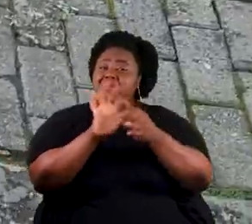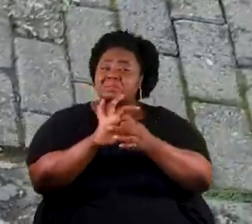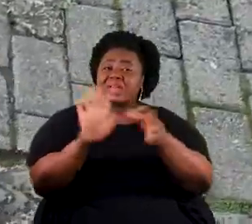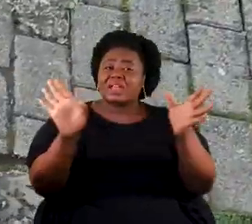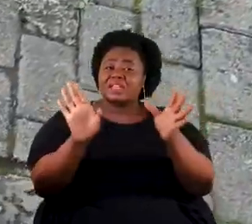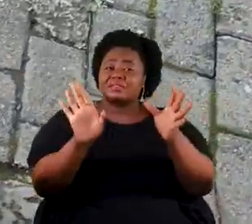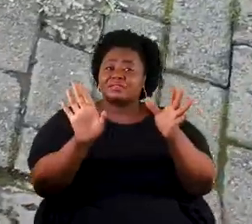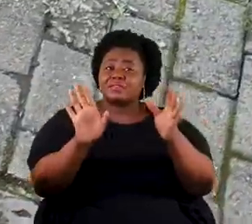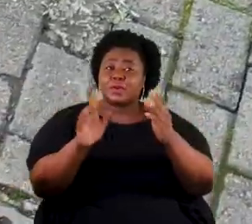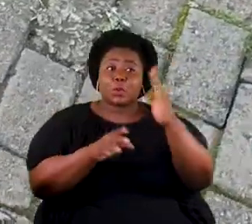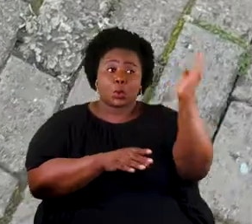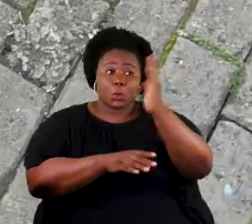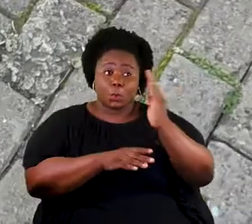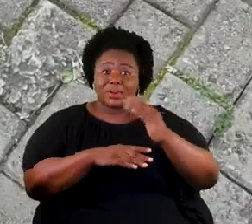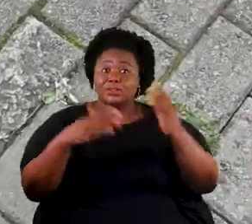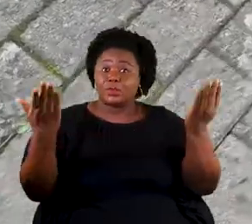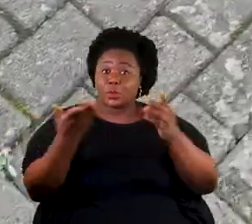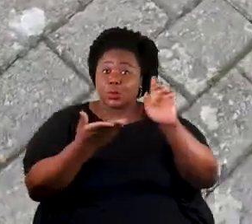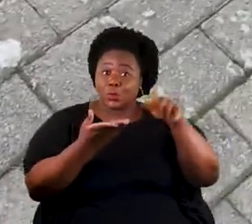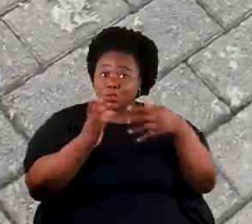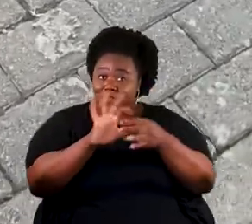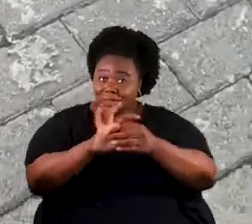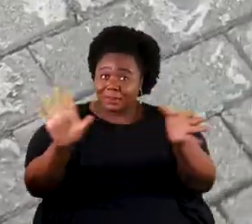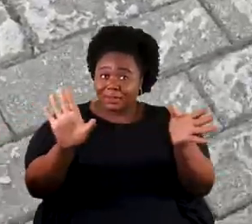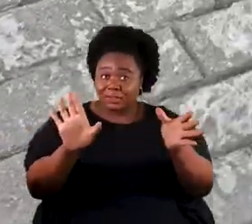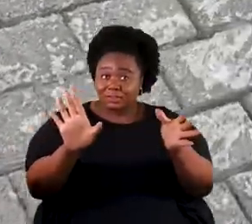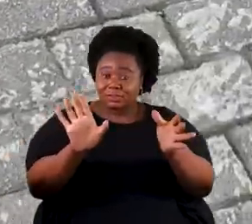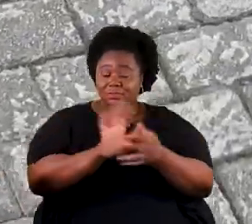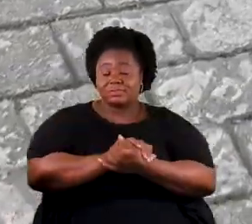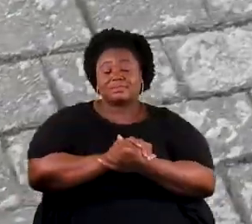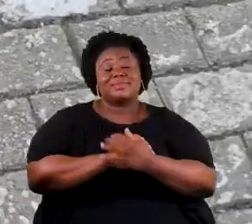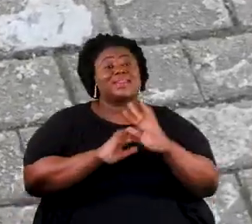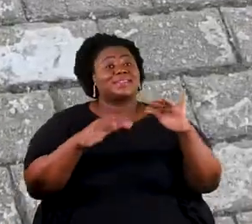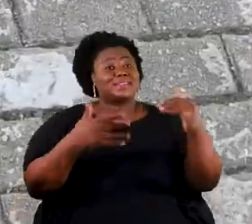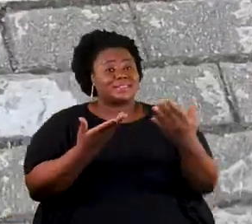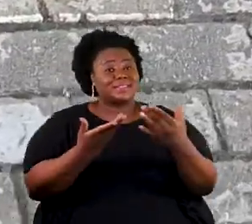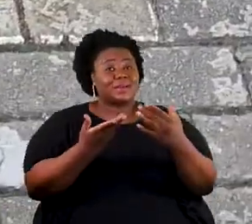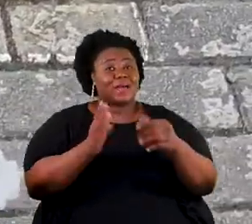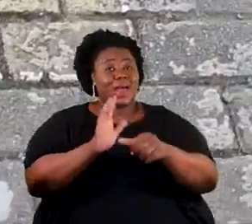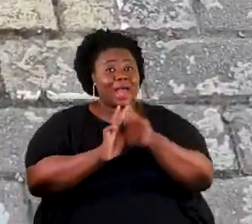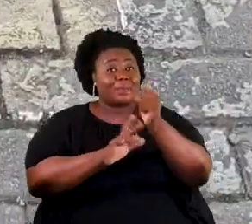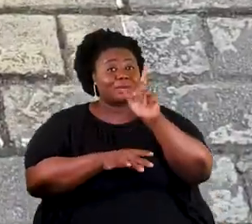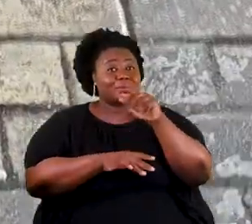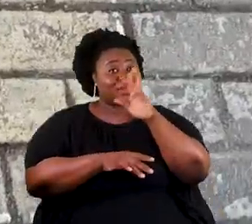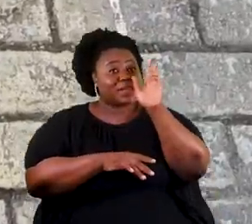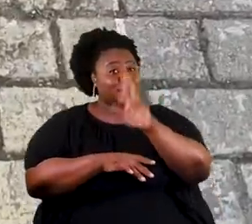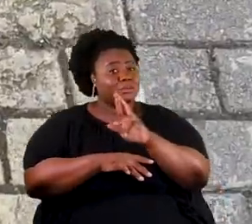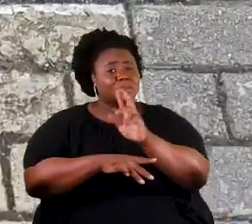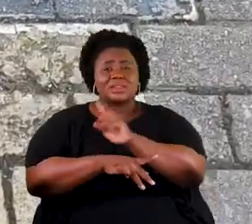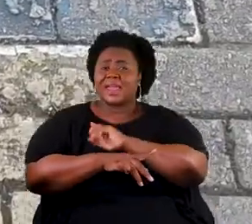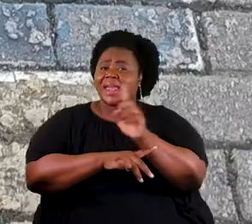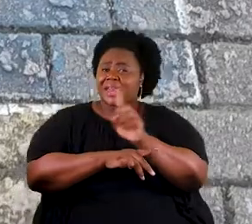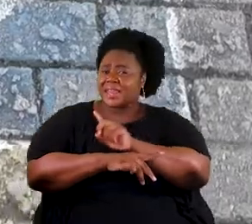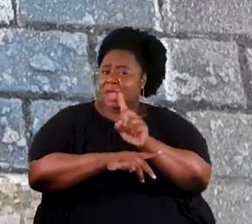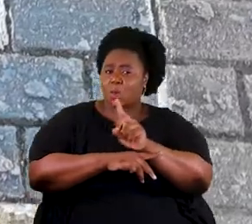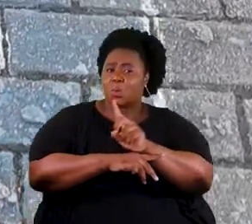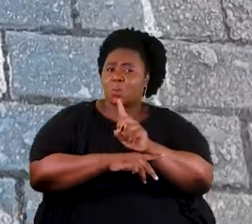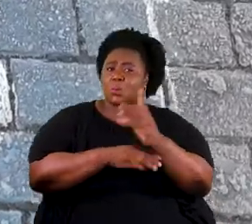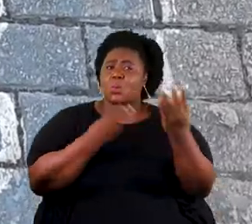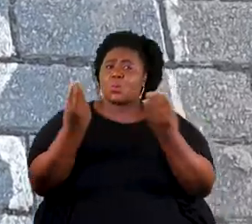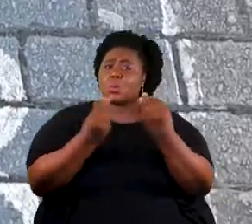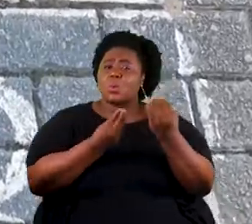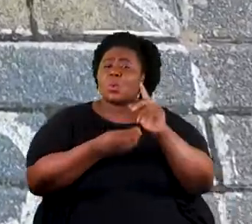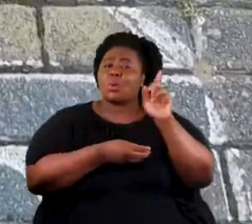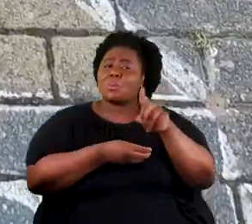O Brasil é hoje independente? No geral, a primeira resposta dos alunos é negativa. Como